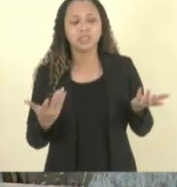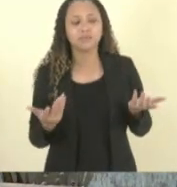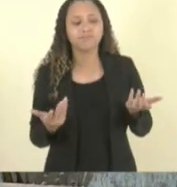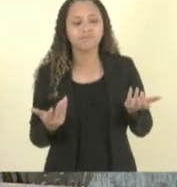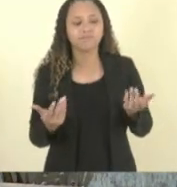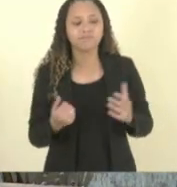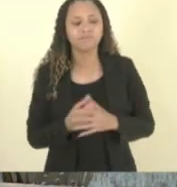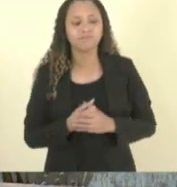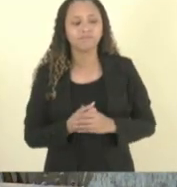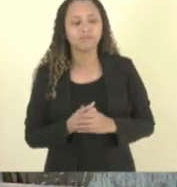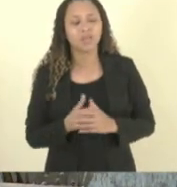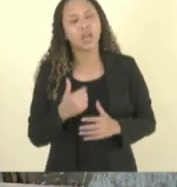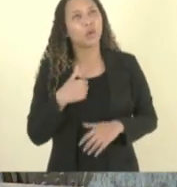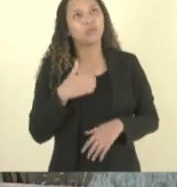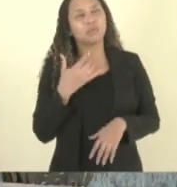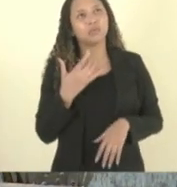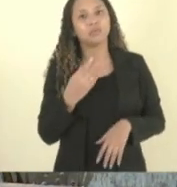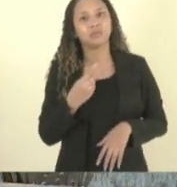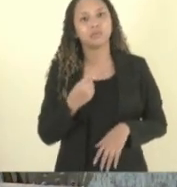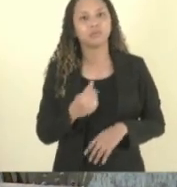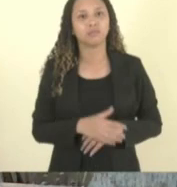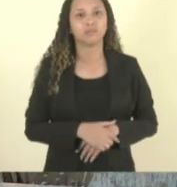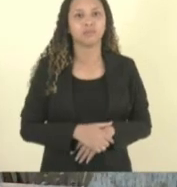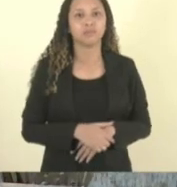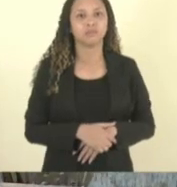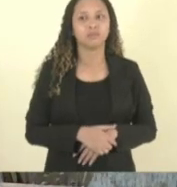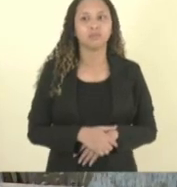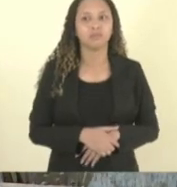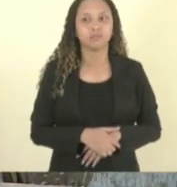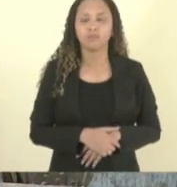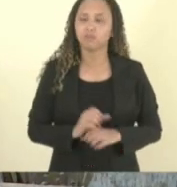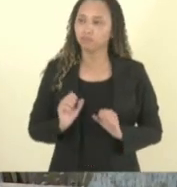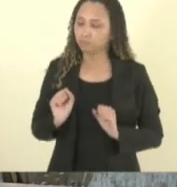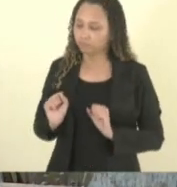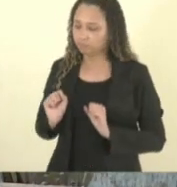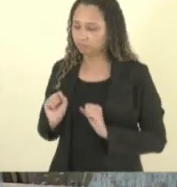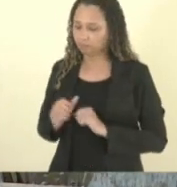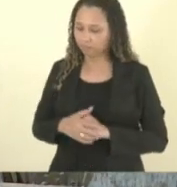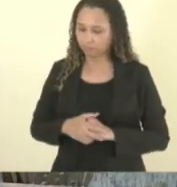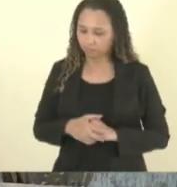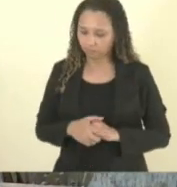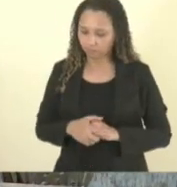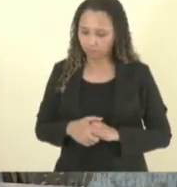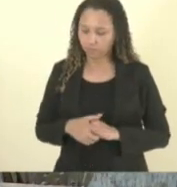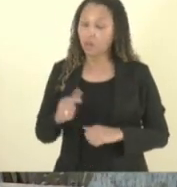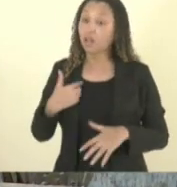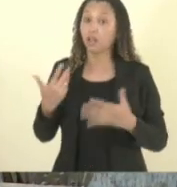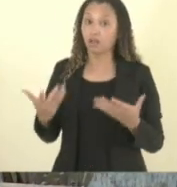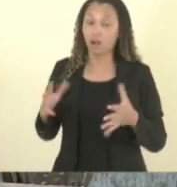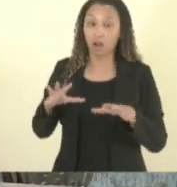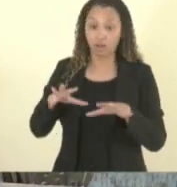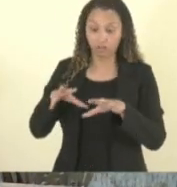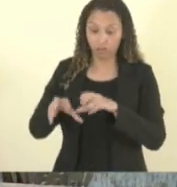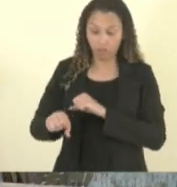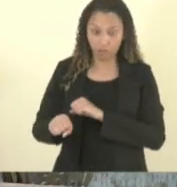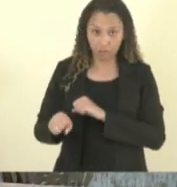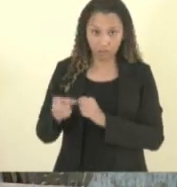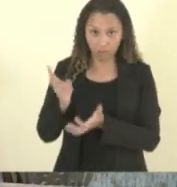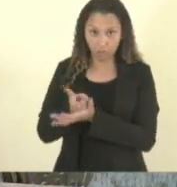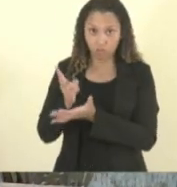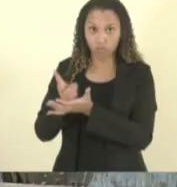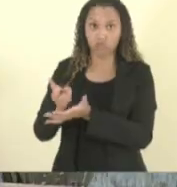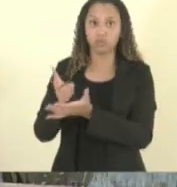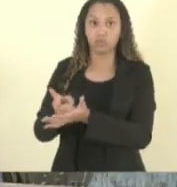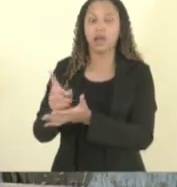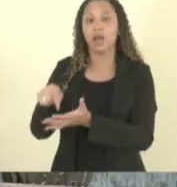assim eu não tá posso falar pode então a formação continuada é de responsabilidade